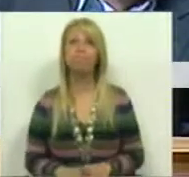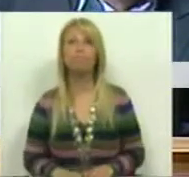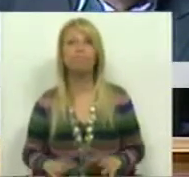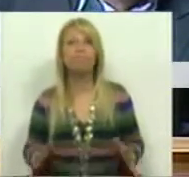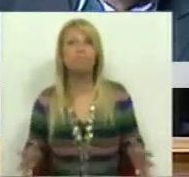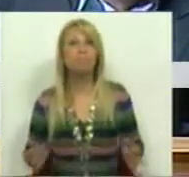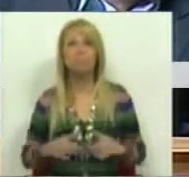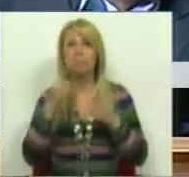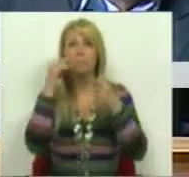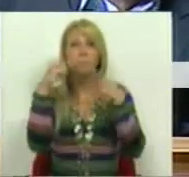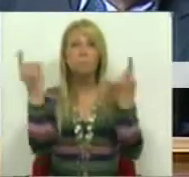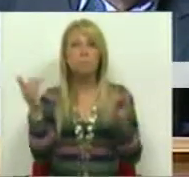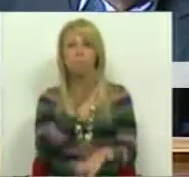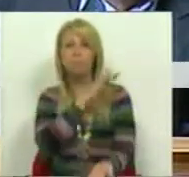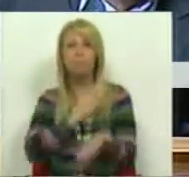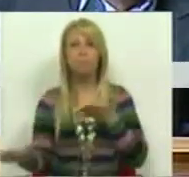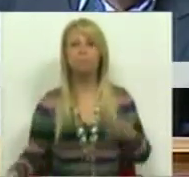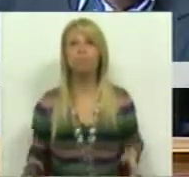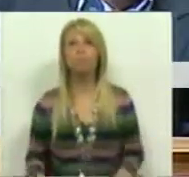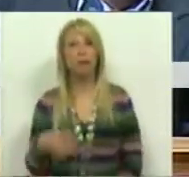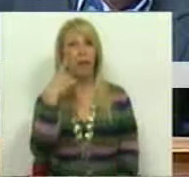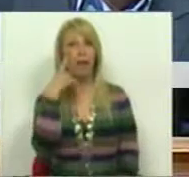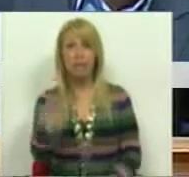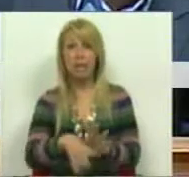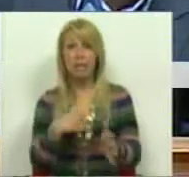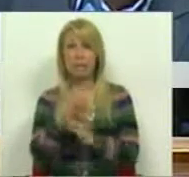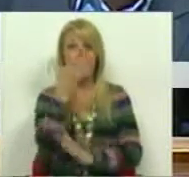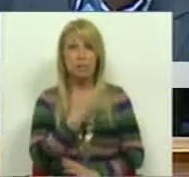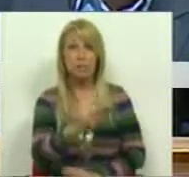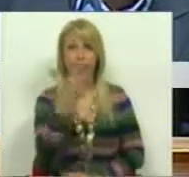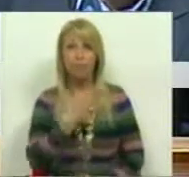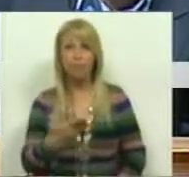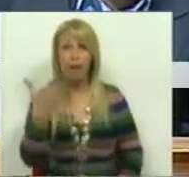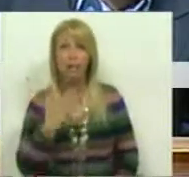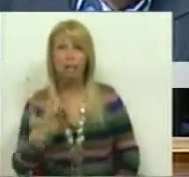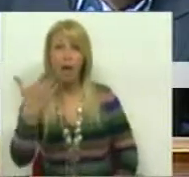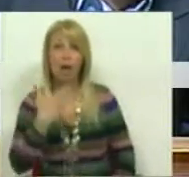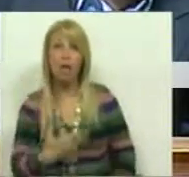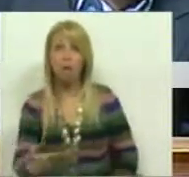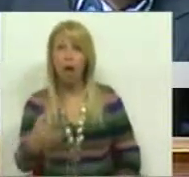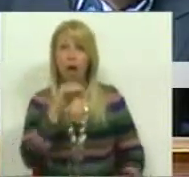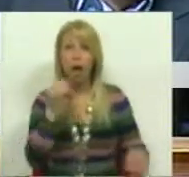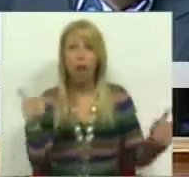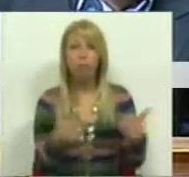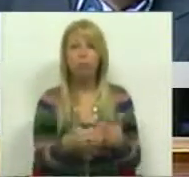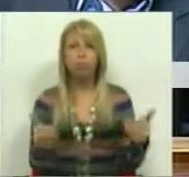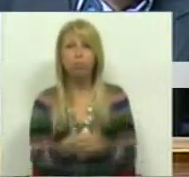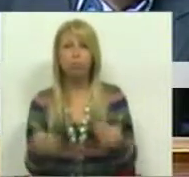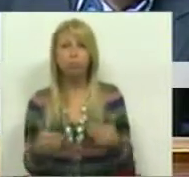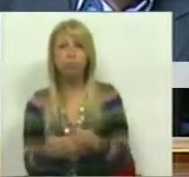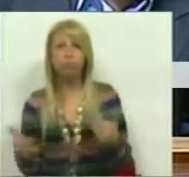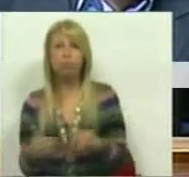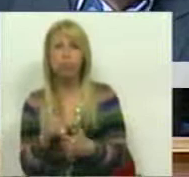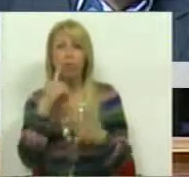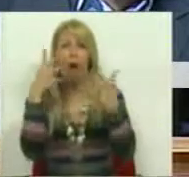imperturbável, verificando todas as semanas que todas as semanas morriam mais portugueses